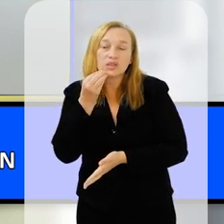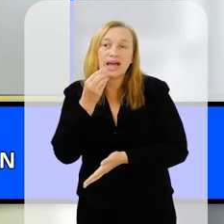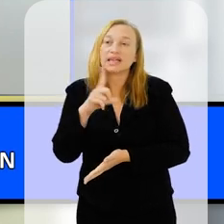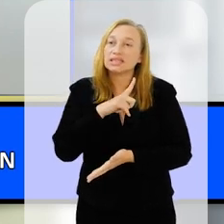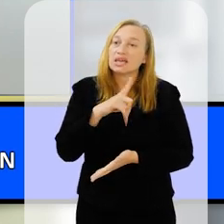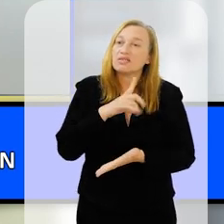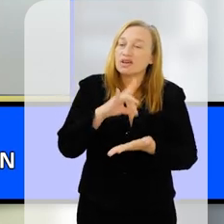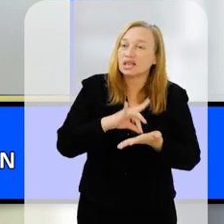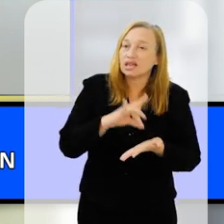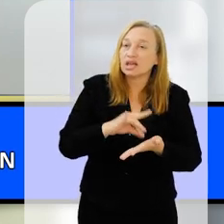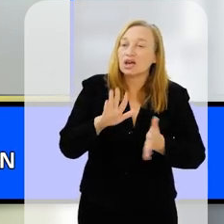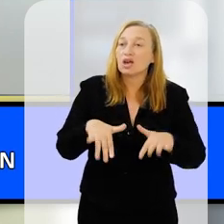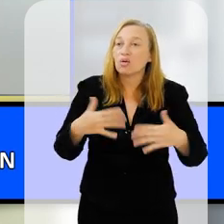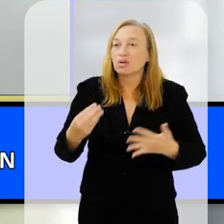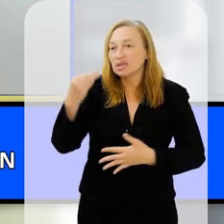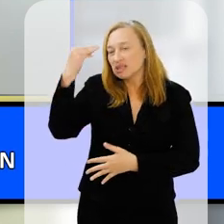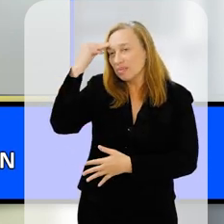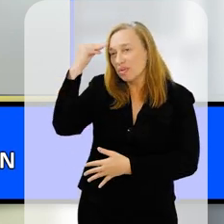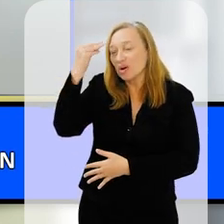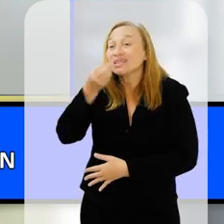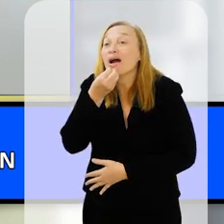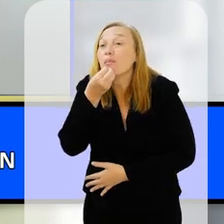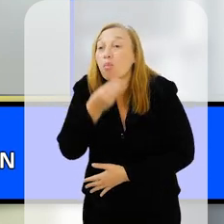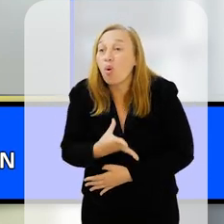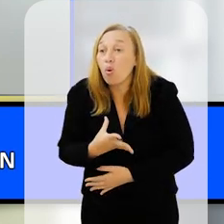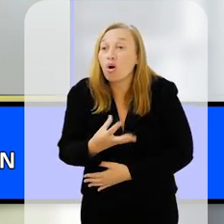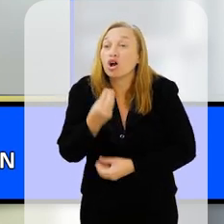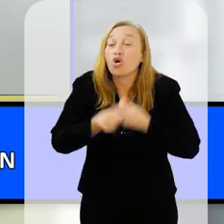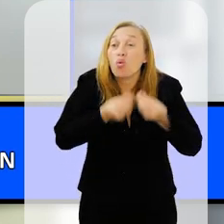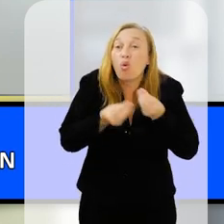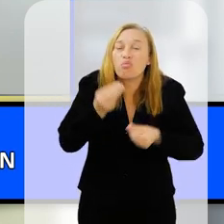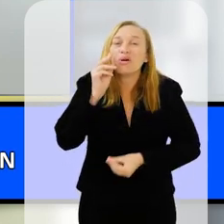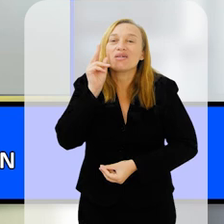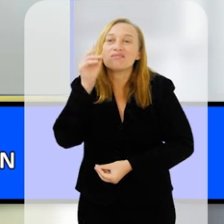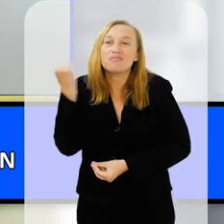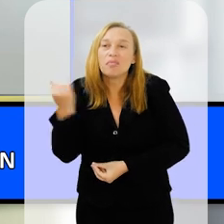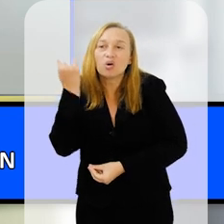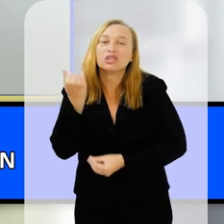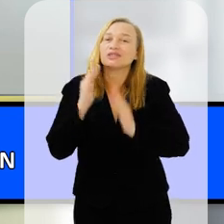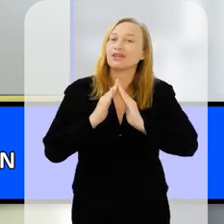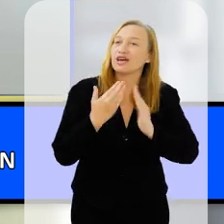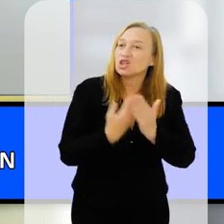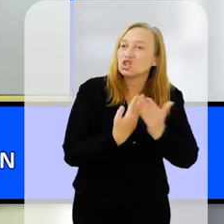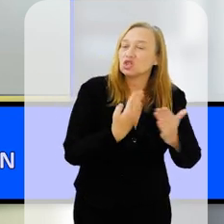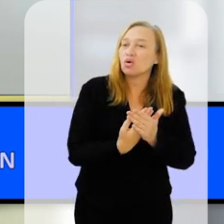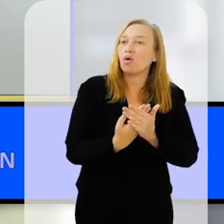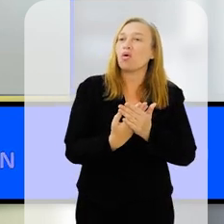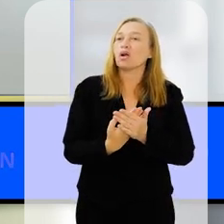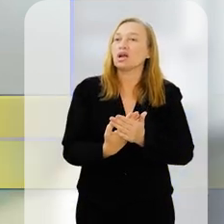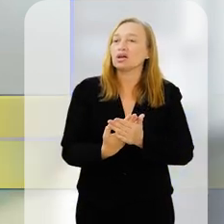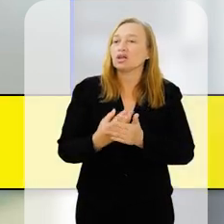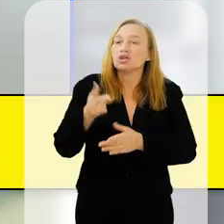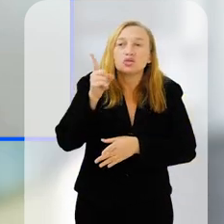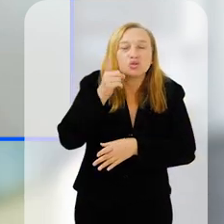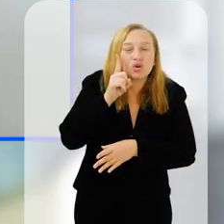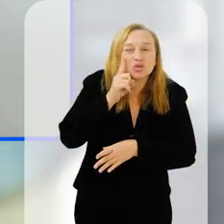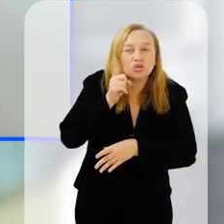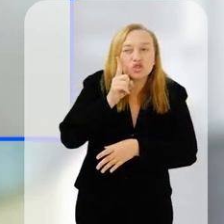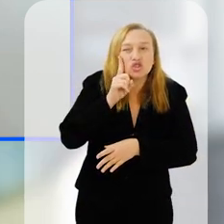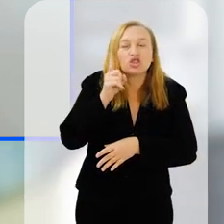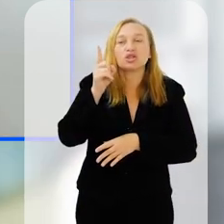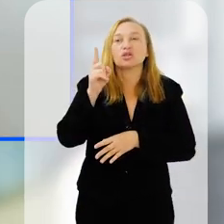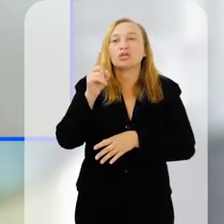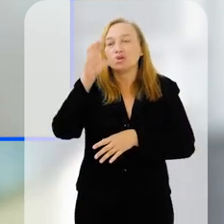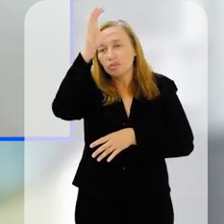de realmente, enquanto essa memória está fresca do como é importante a escola na rotina,